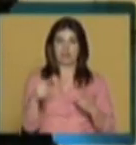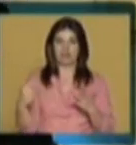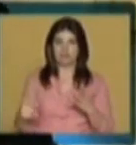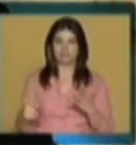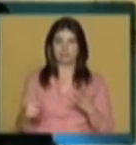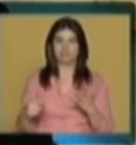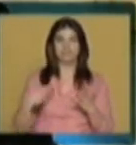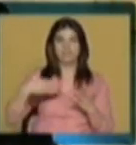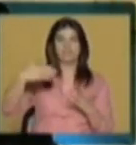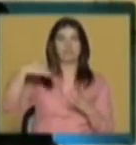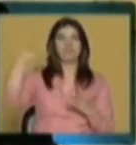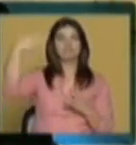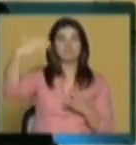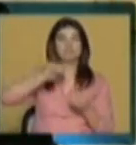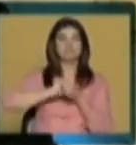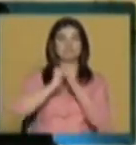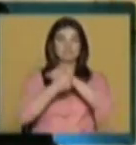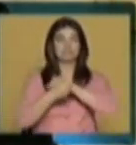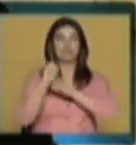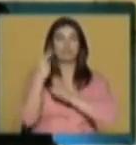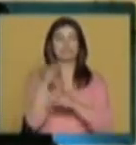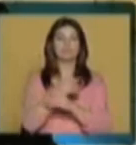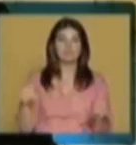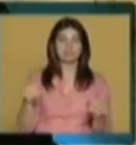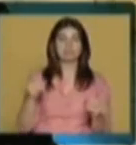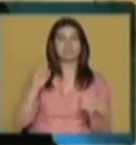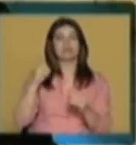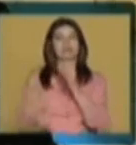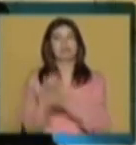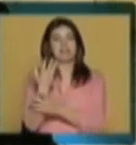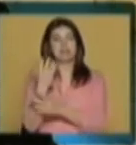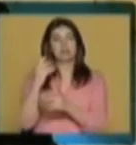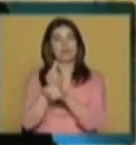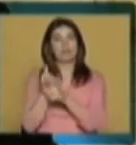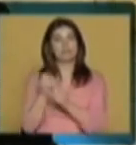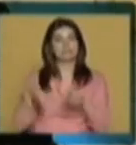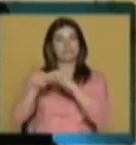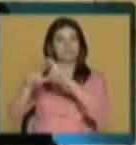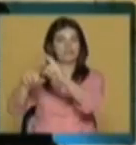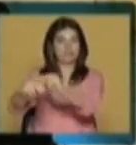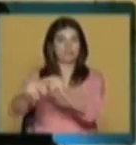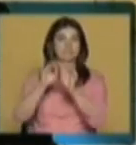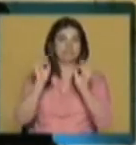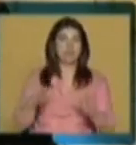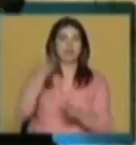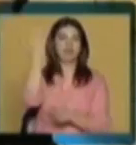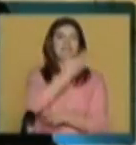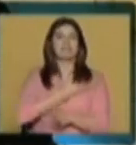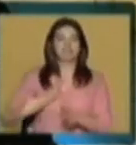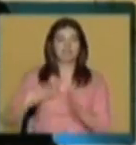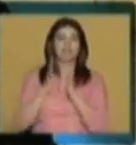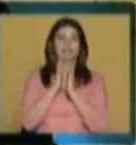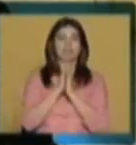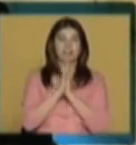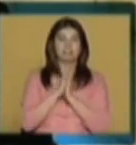certamente transformar-se e desaparecer, transformar-se noutras coisas e desaparecer, tal como aconteceu com as catedrais, as